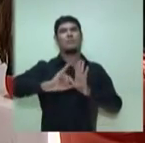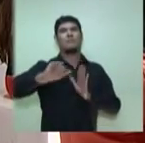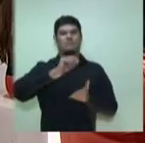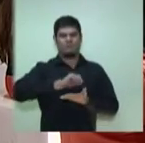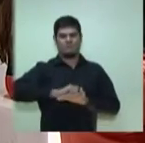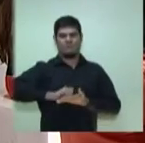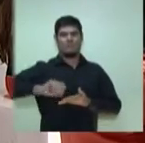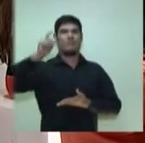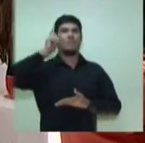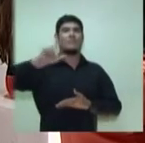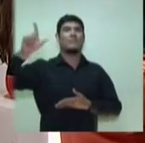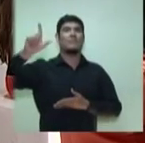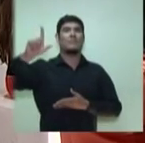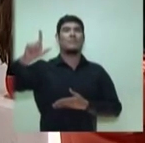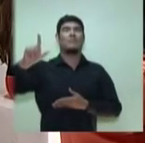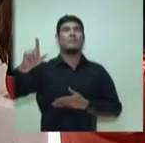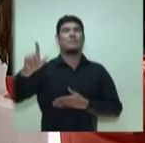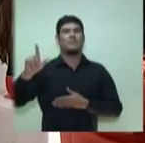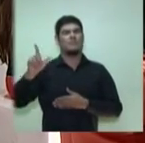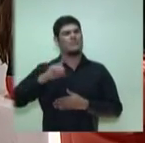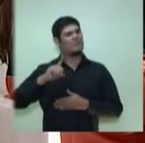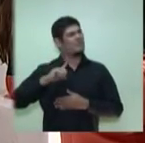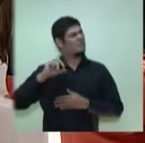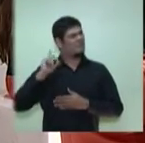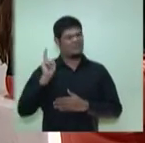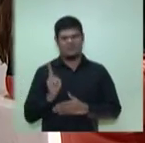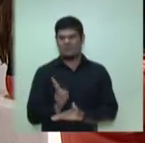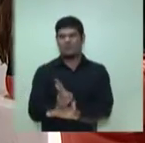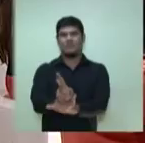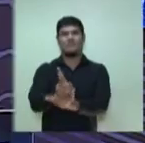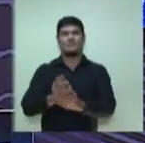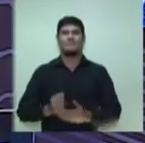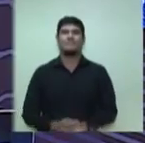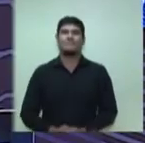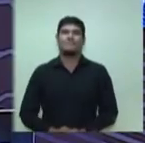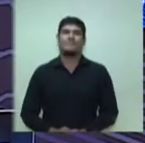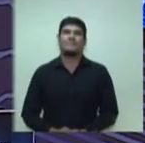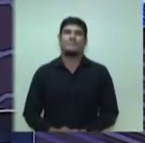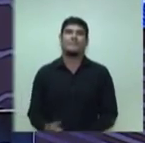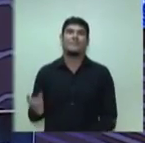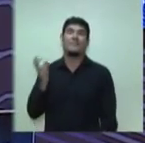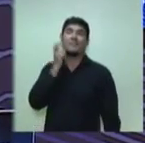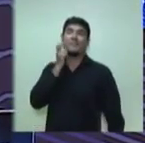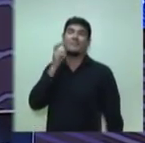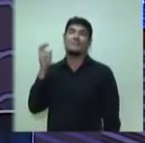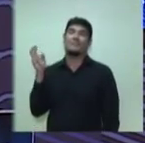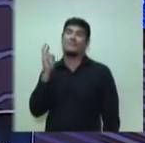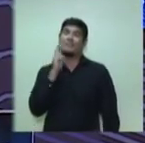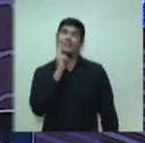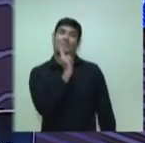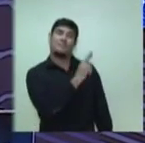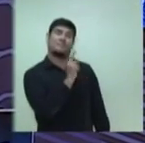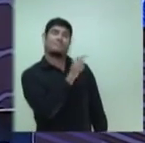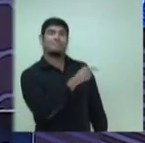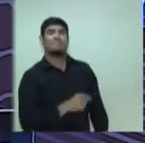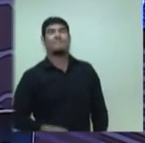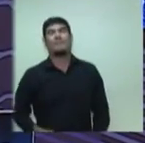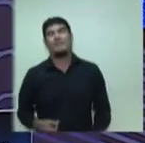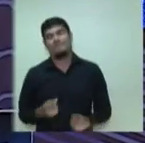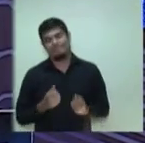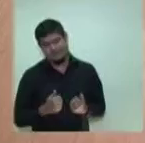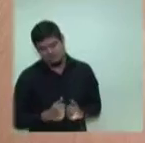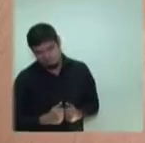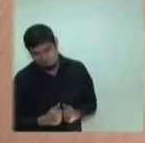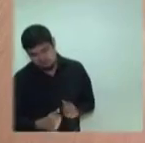poder arcar com isso até o final. E bem. O candidato Marcelo Ramos tem um minuto para o seu comentário. Bem, olha lá.